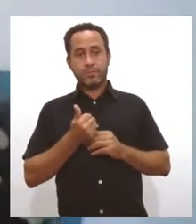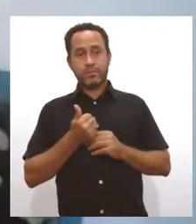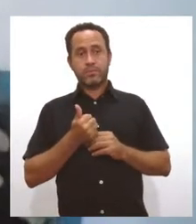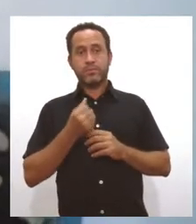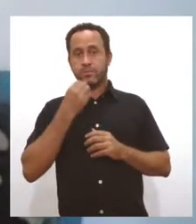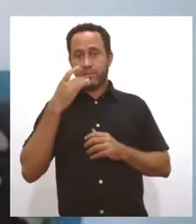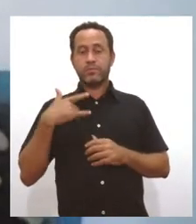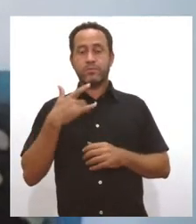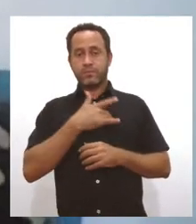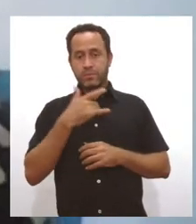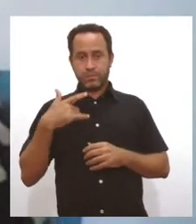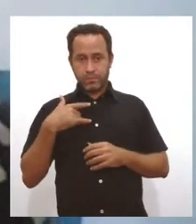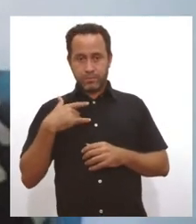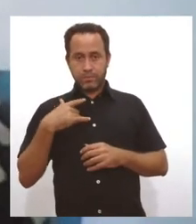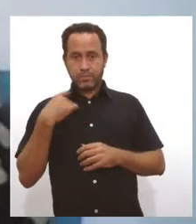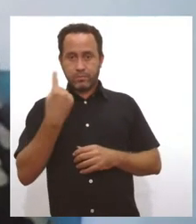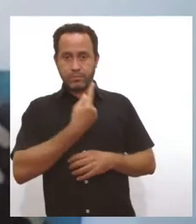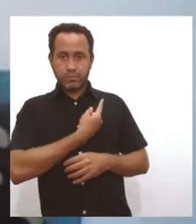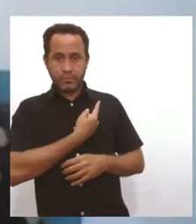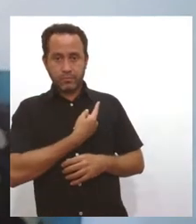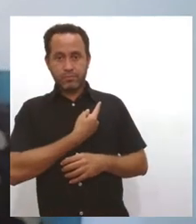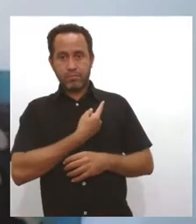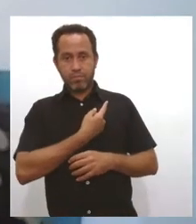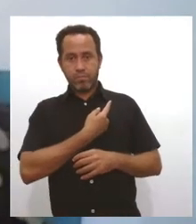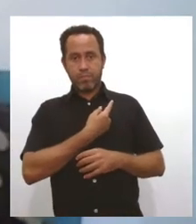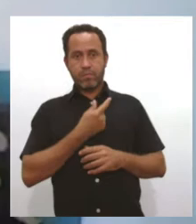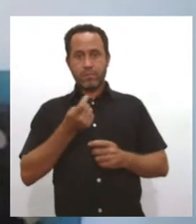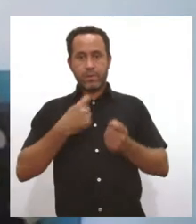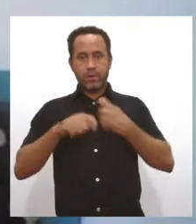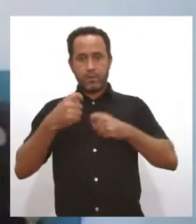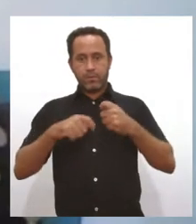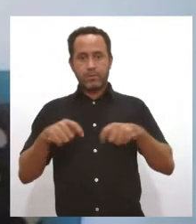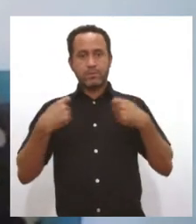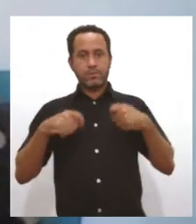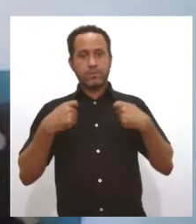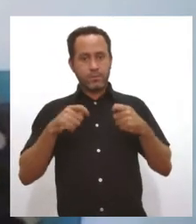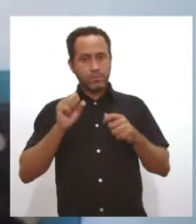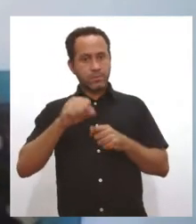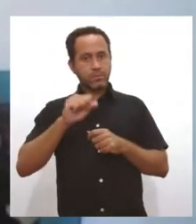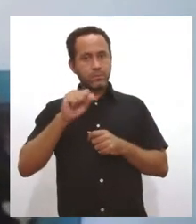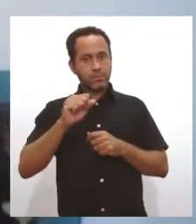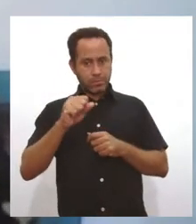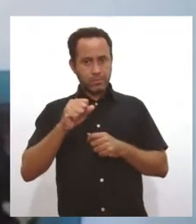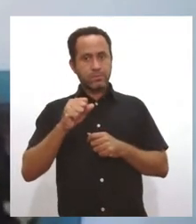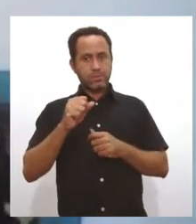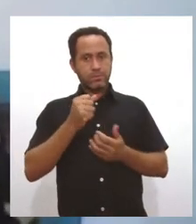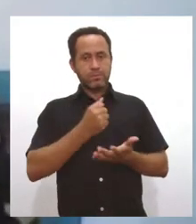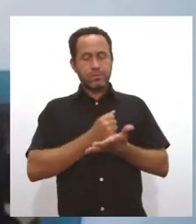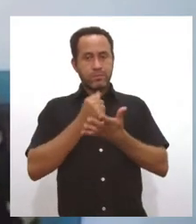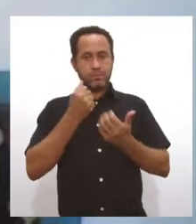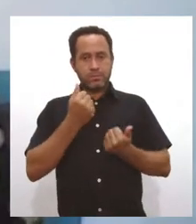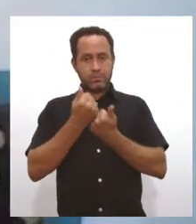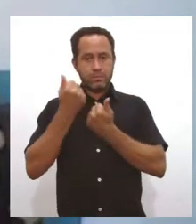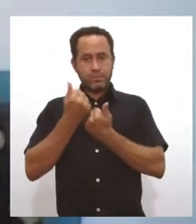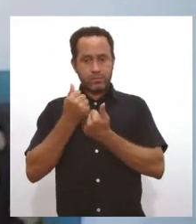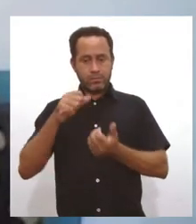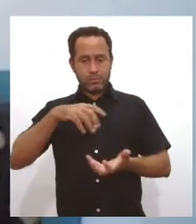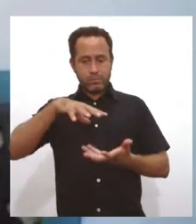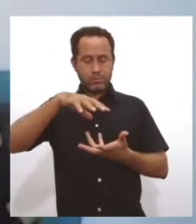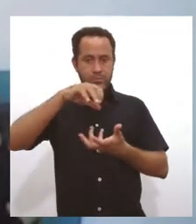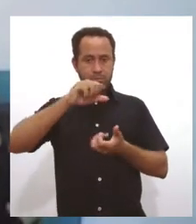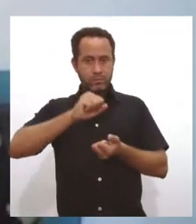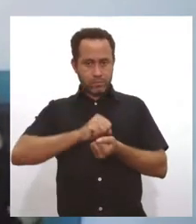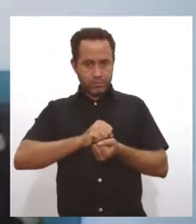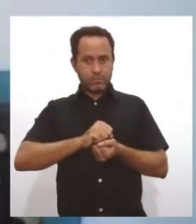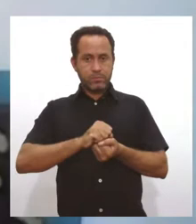nós pensarmos que a economia, ela precisa, sim, ser sustentável. O ambiente, ele